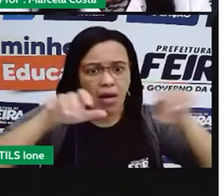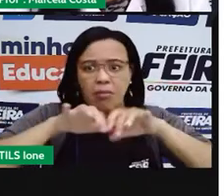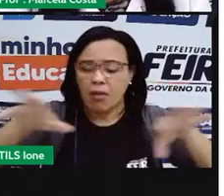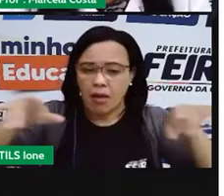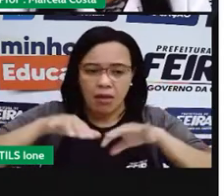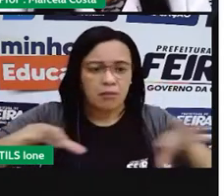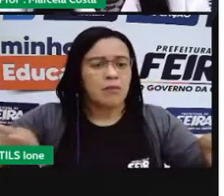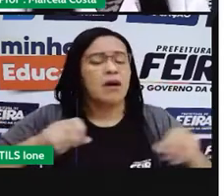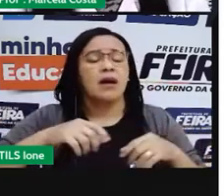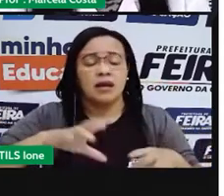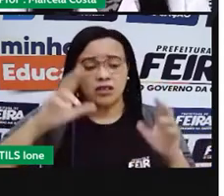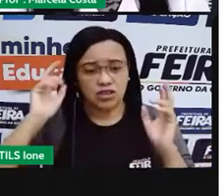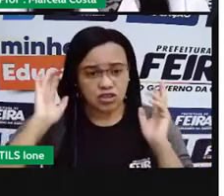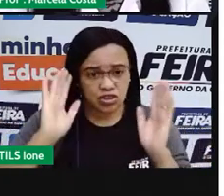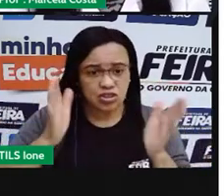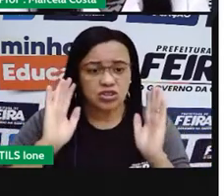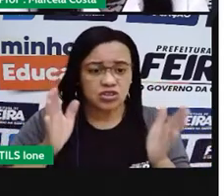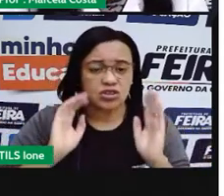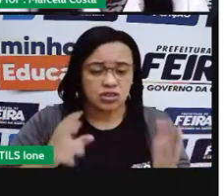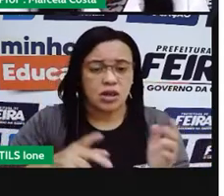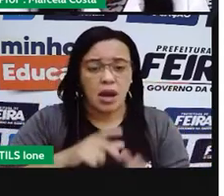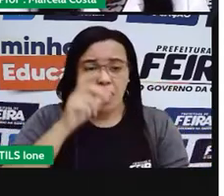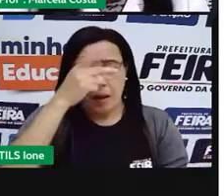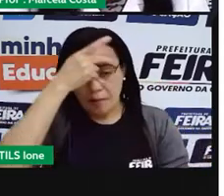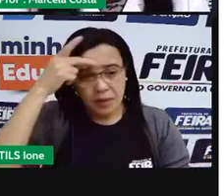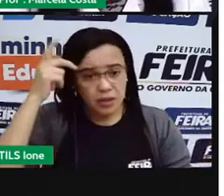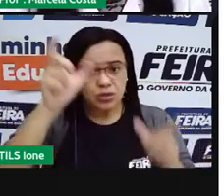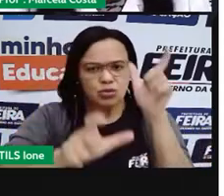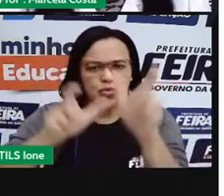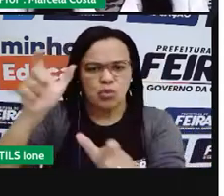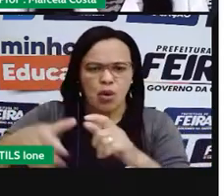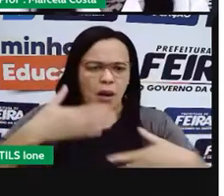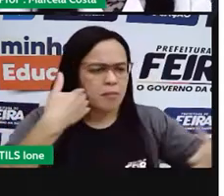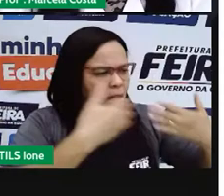sustentabilidade, sobre as delícias sustentáveis.